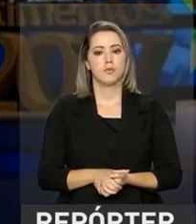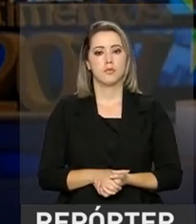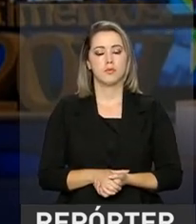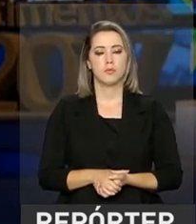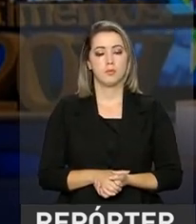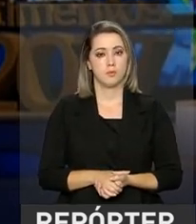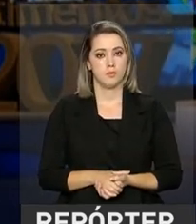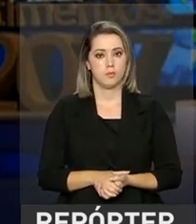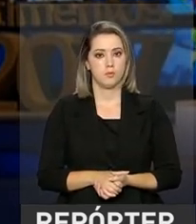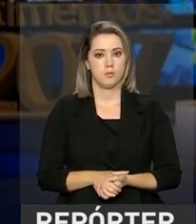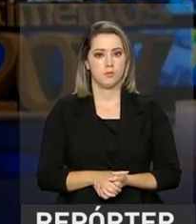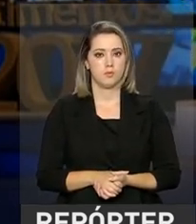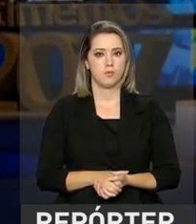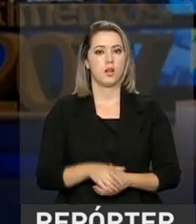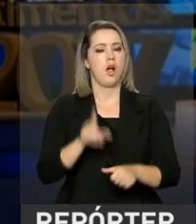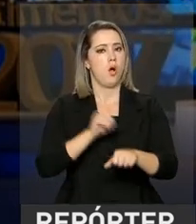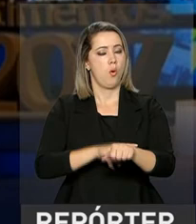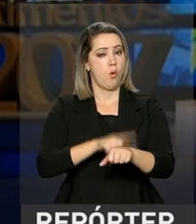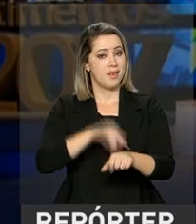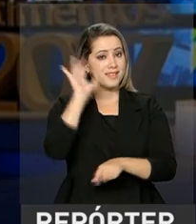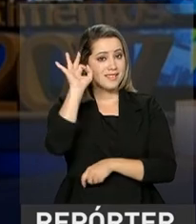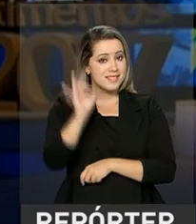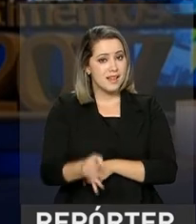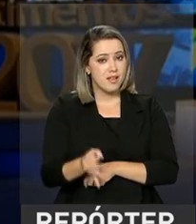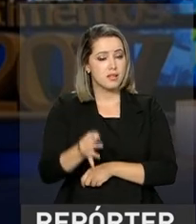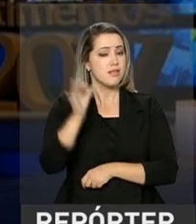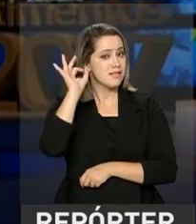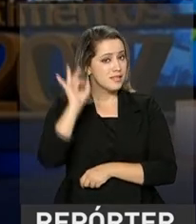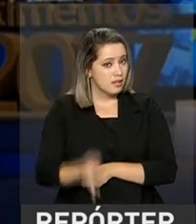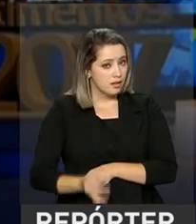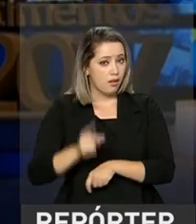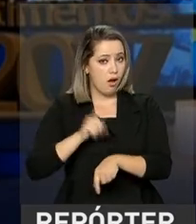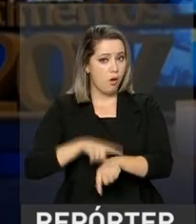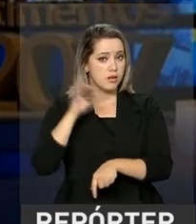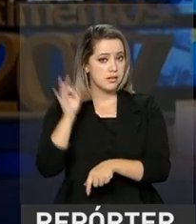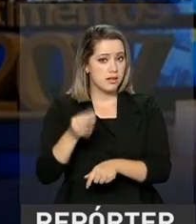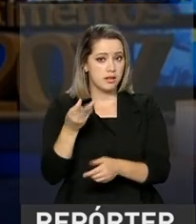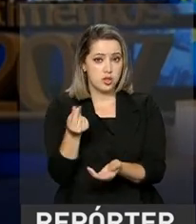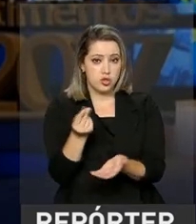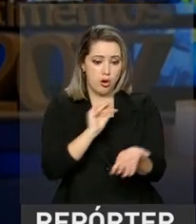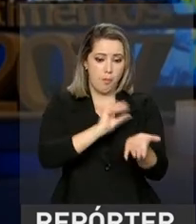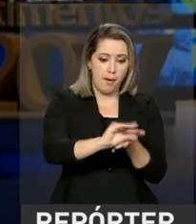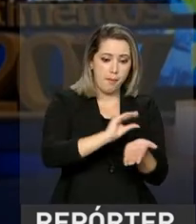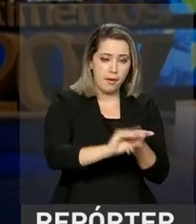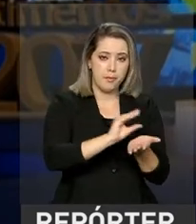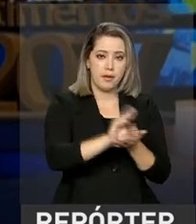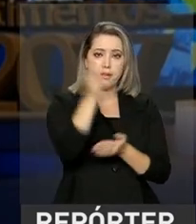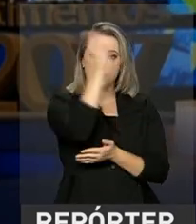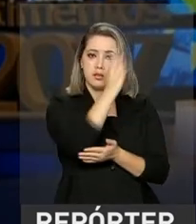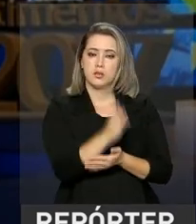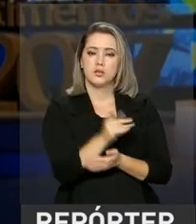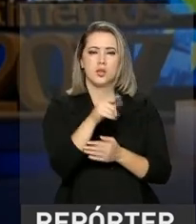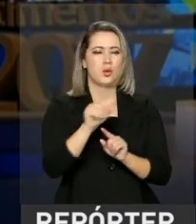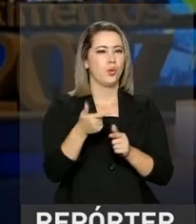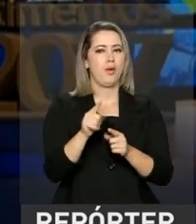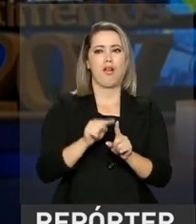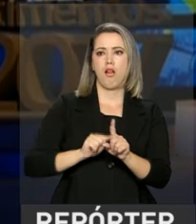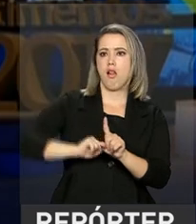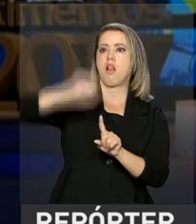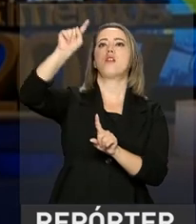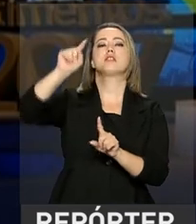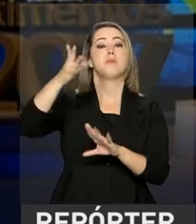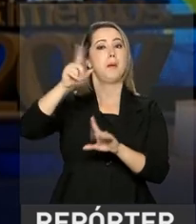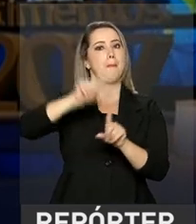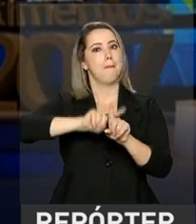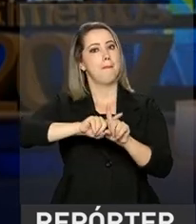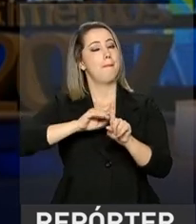E a hora correta, a hora certa para investir, não é quando você está no pico. É quando